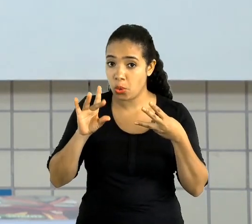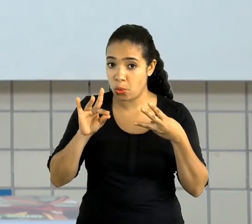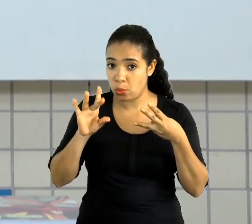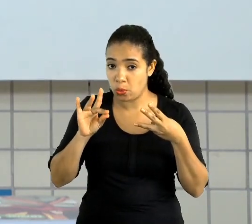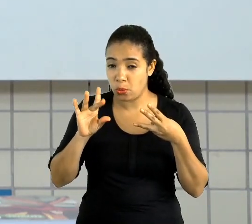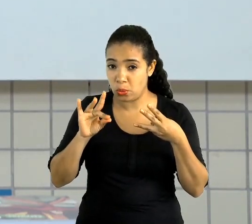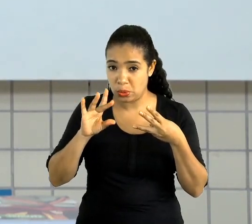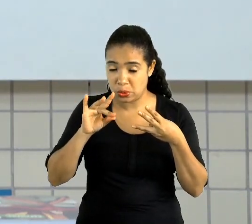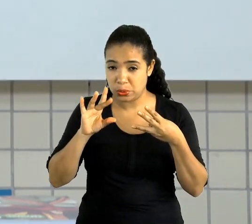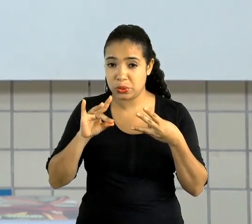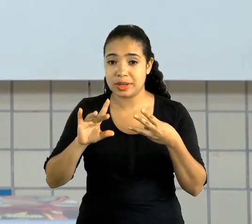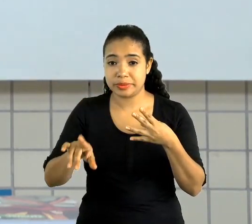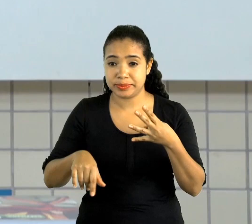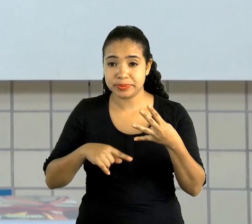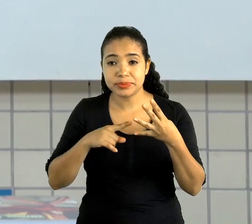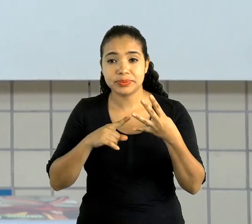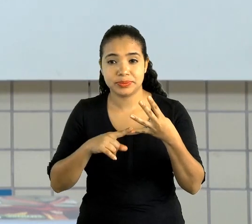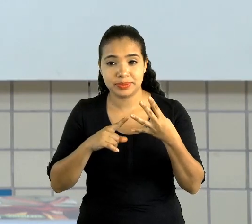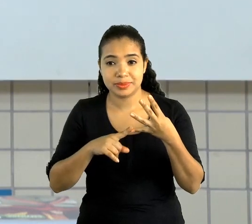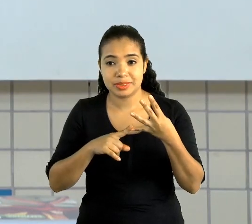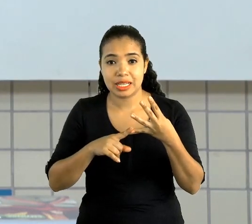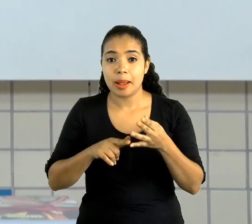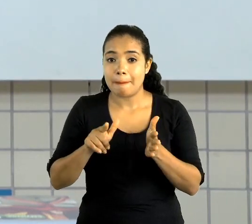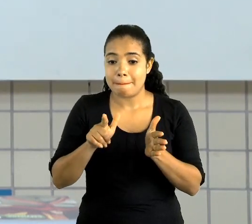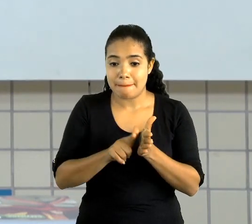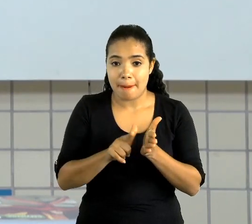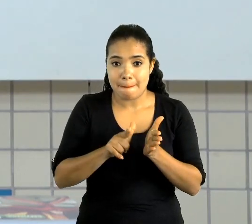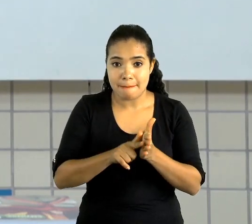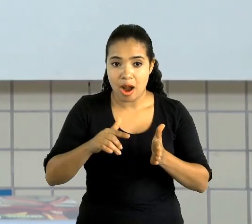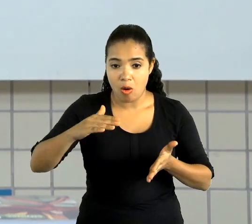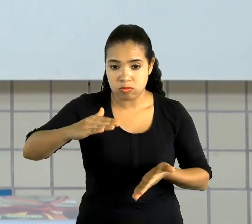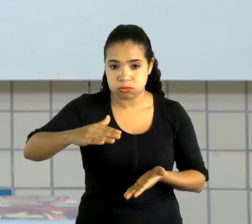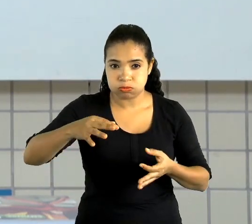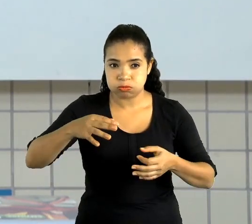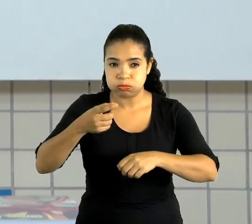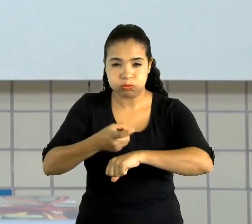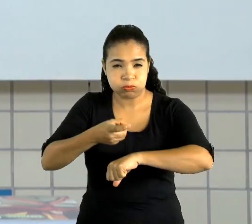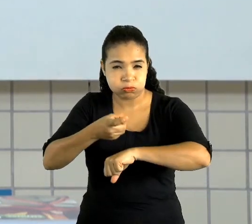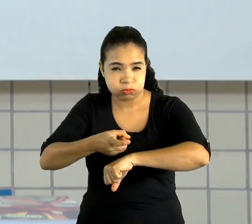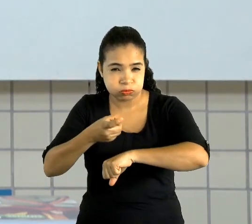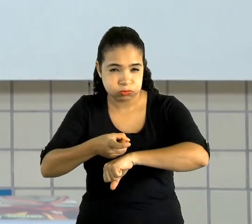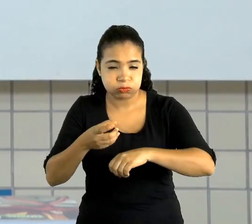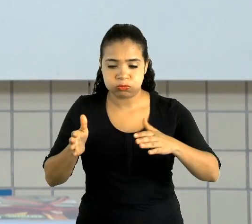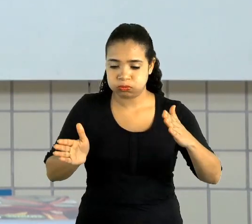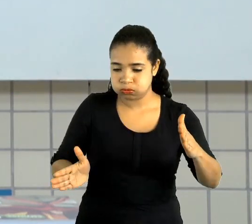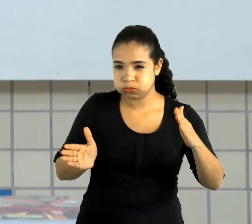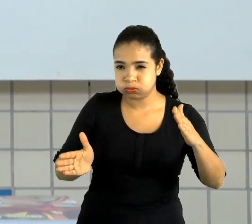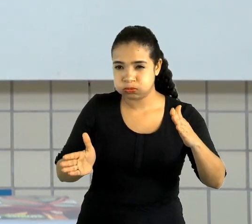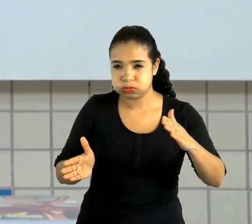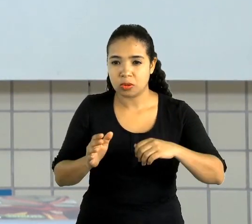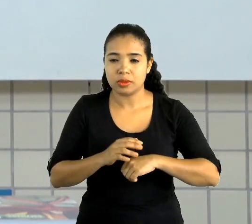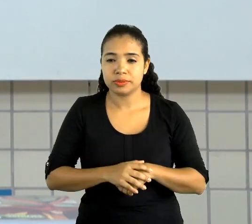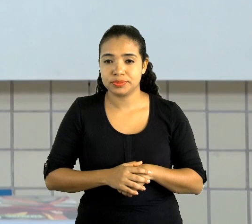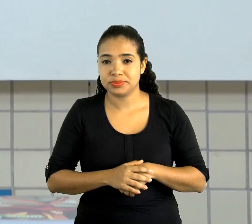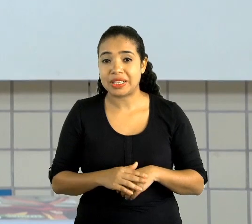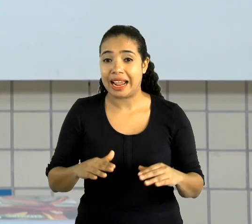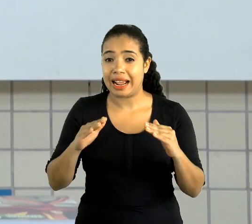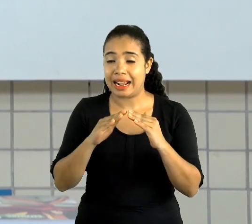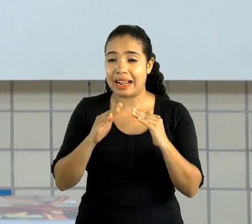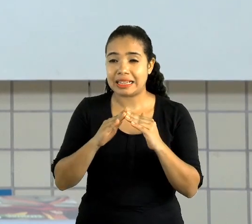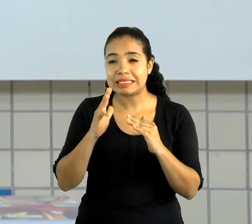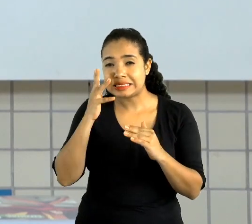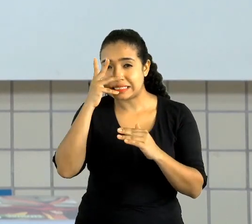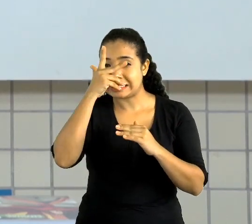pedaços de papelão. E para cobrir a casinha, para ficar assim linda, você pode